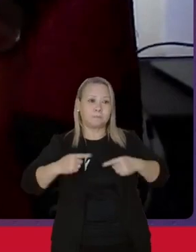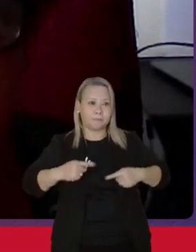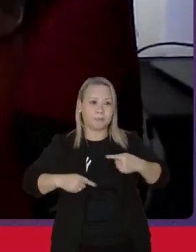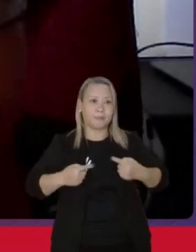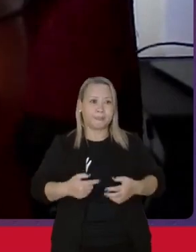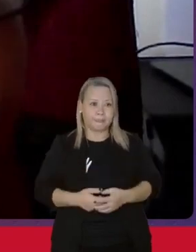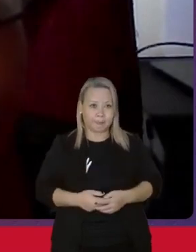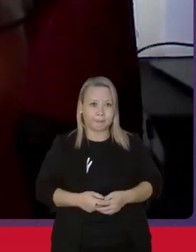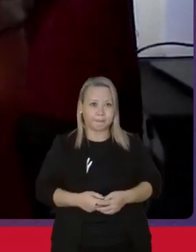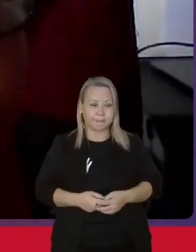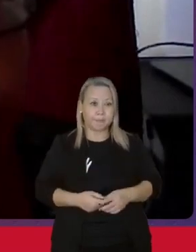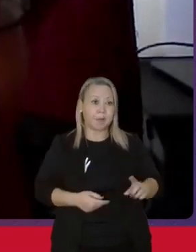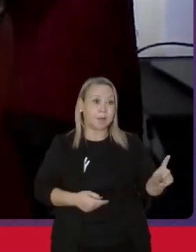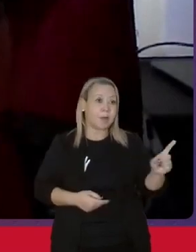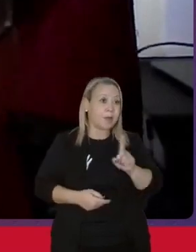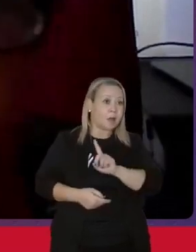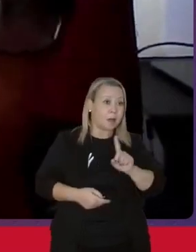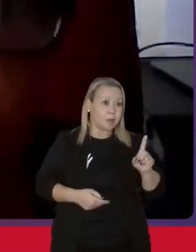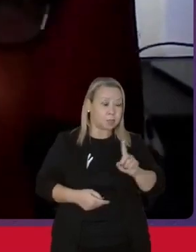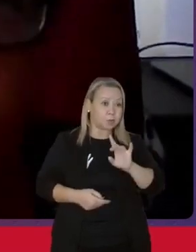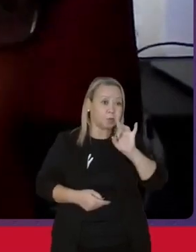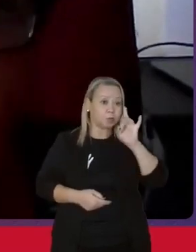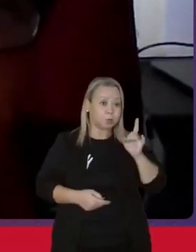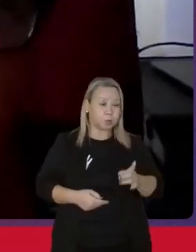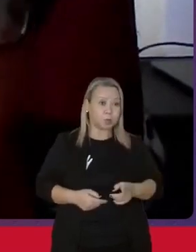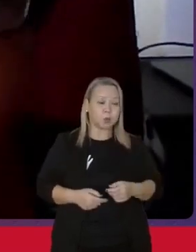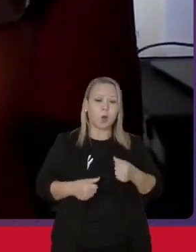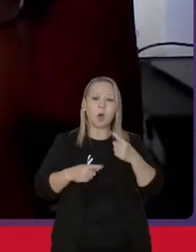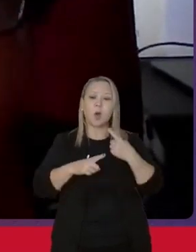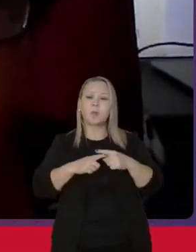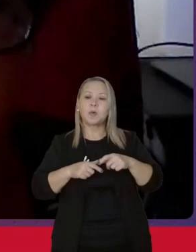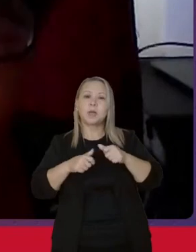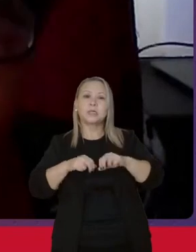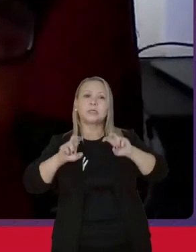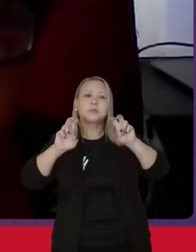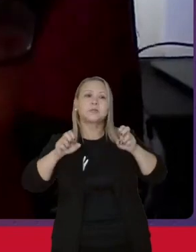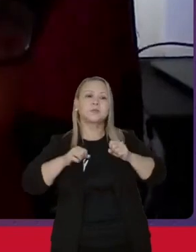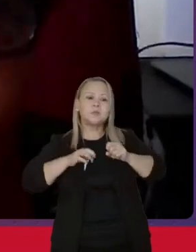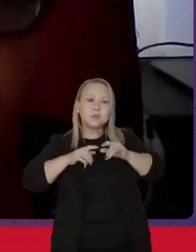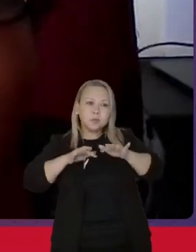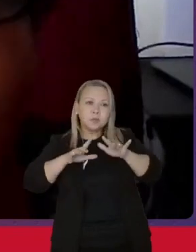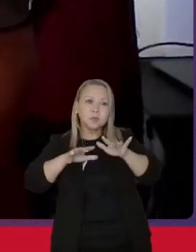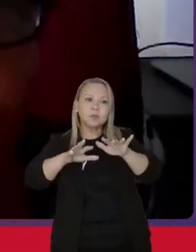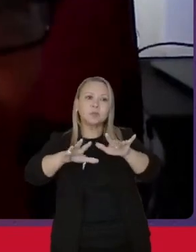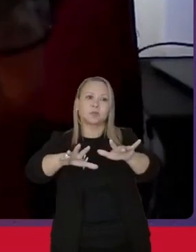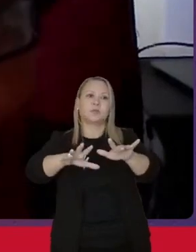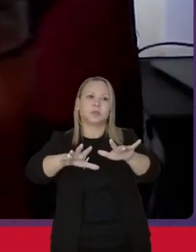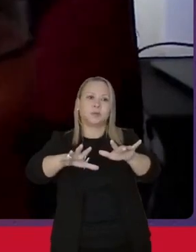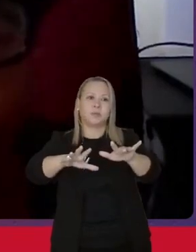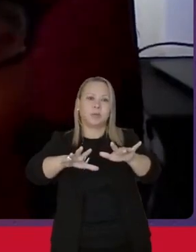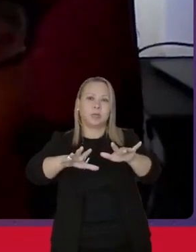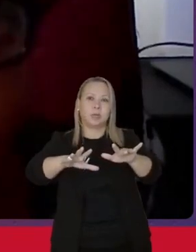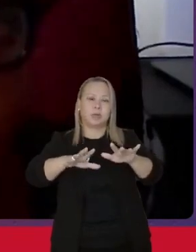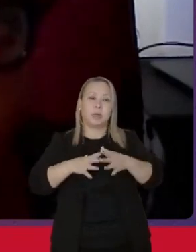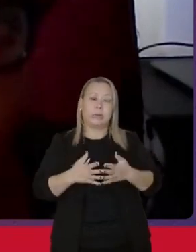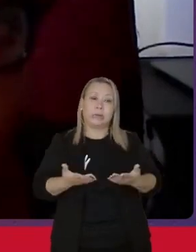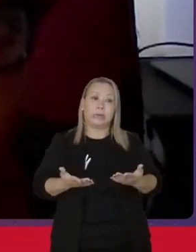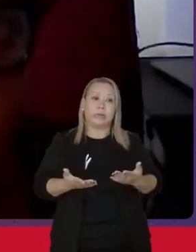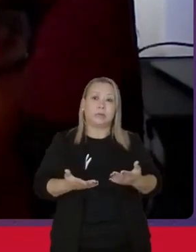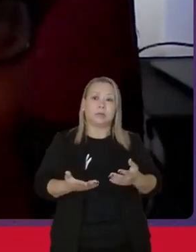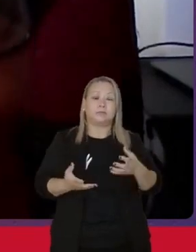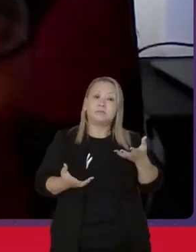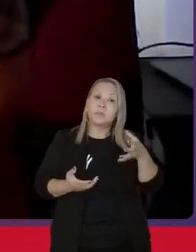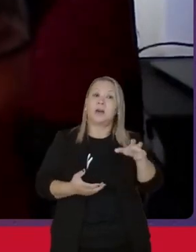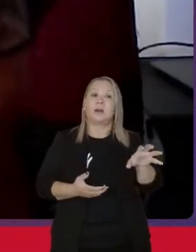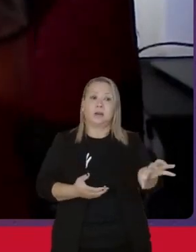Não só porque estamos vivendo um momento pandêmico que alheio a nossa vontade,